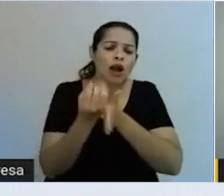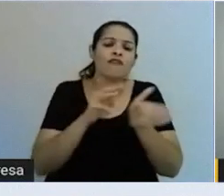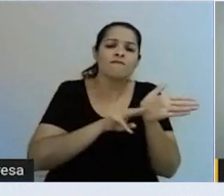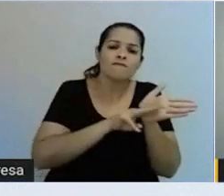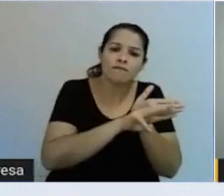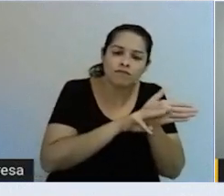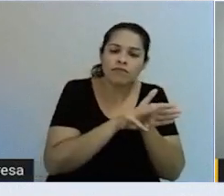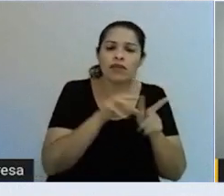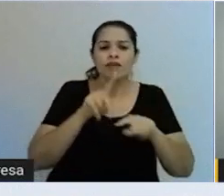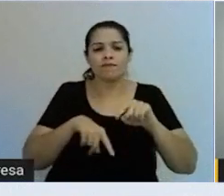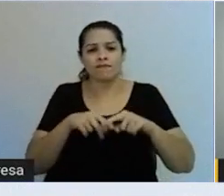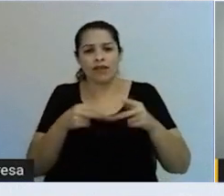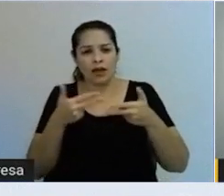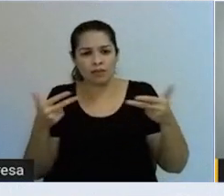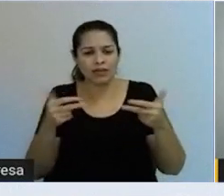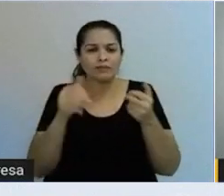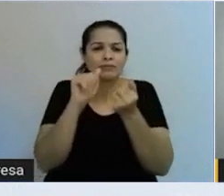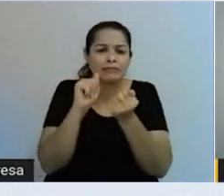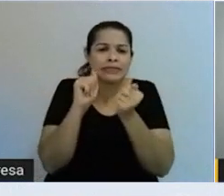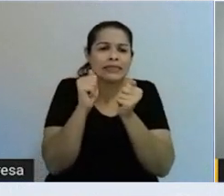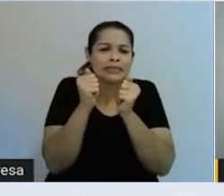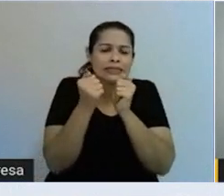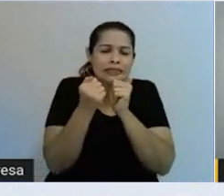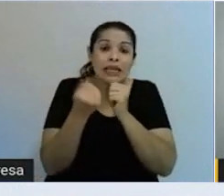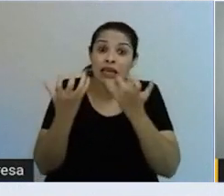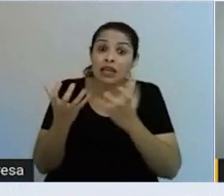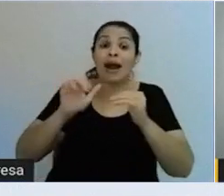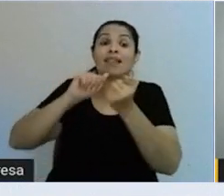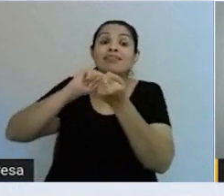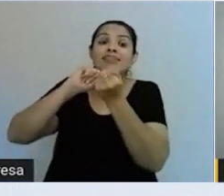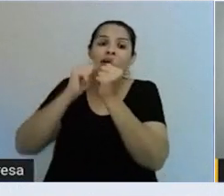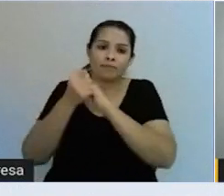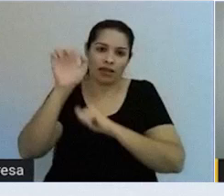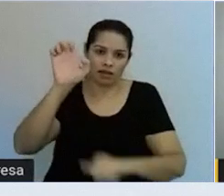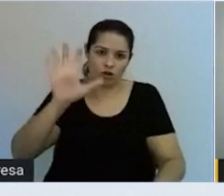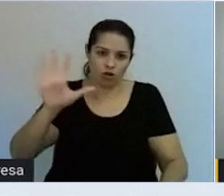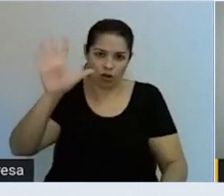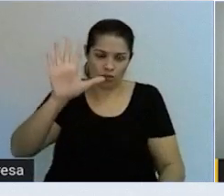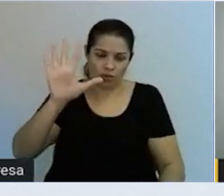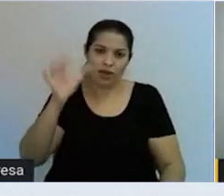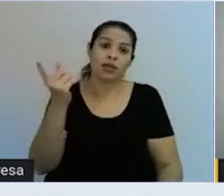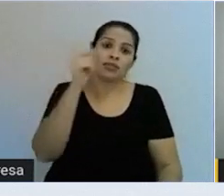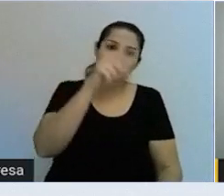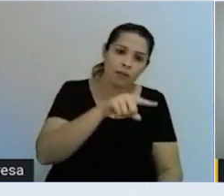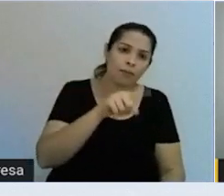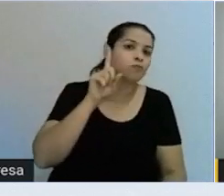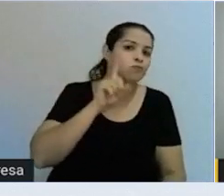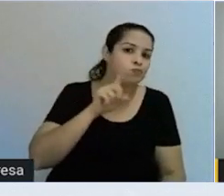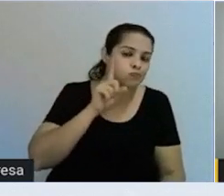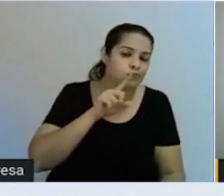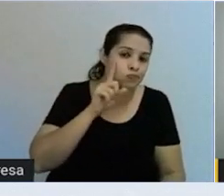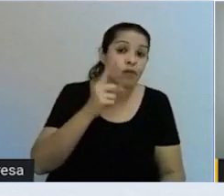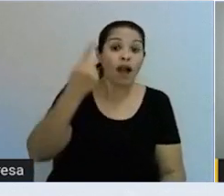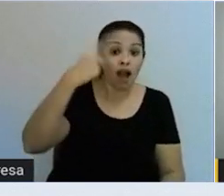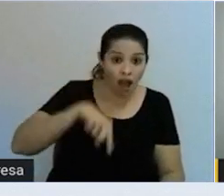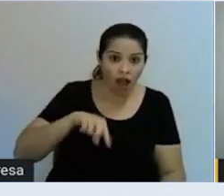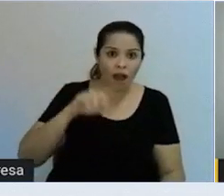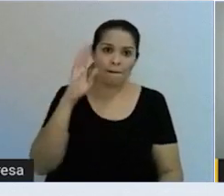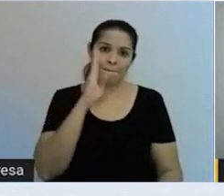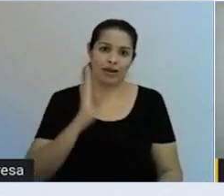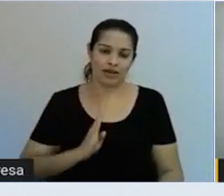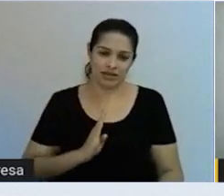para adaptar ao nosso ocidente. E na realidade isso aí é baseado na Lean Thinking,